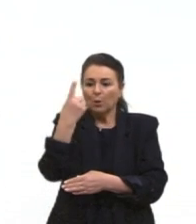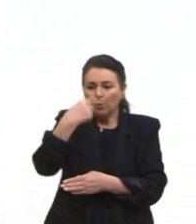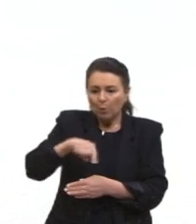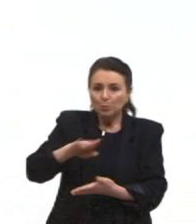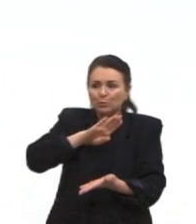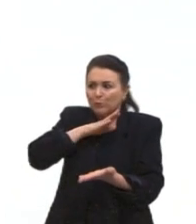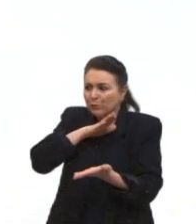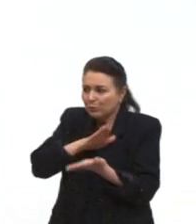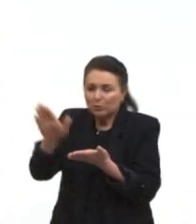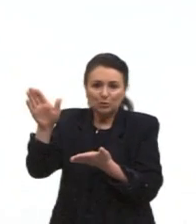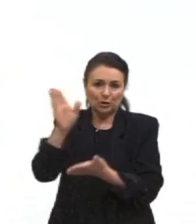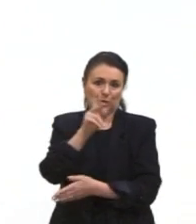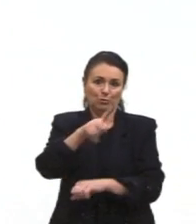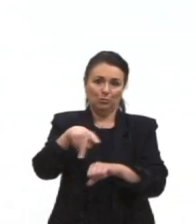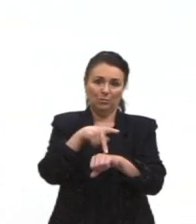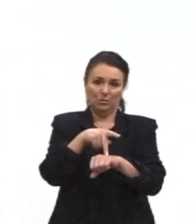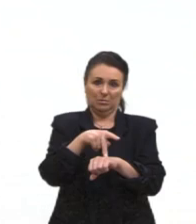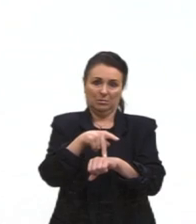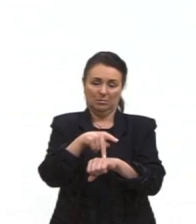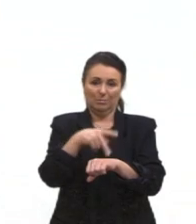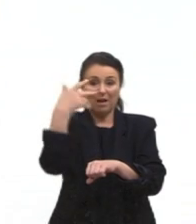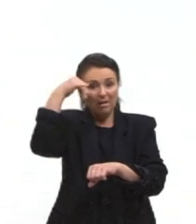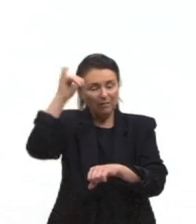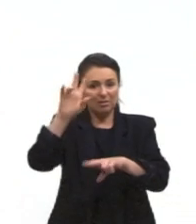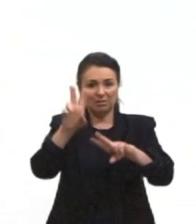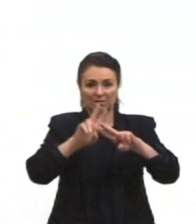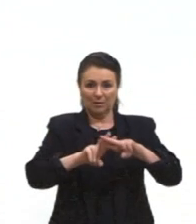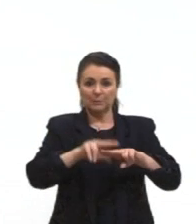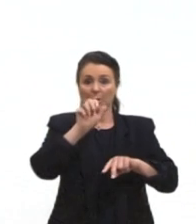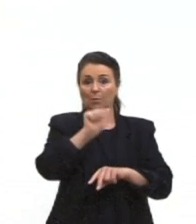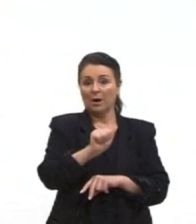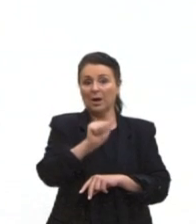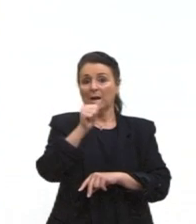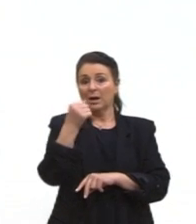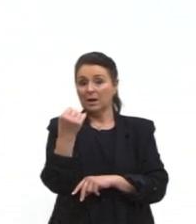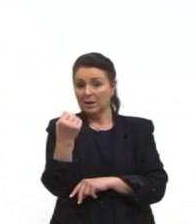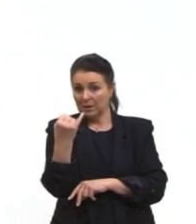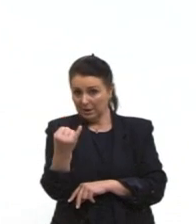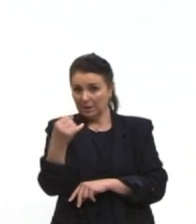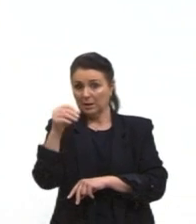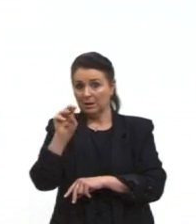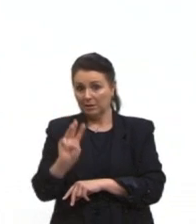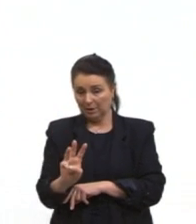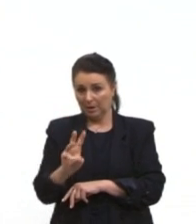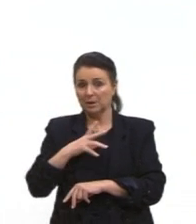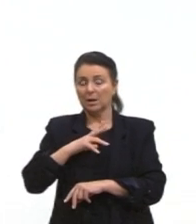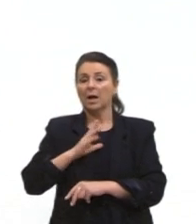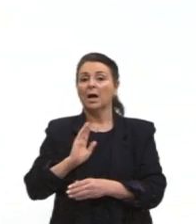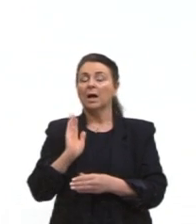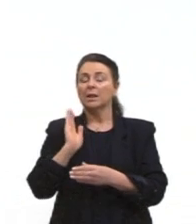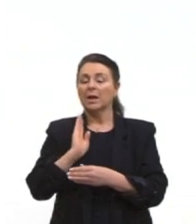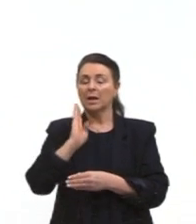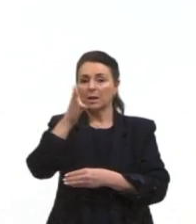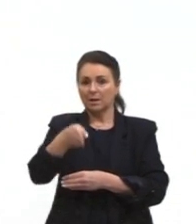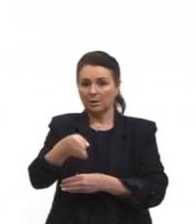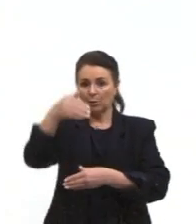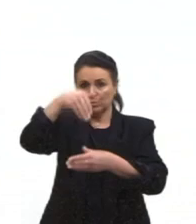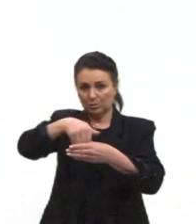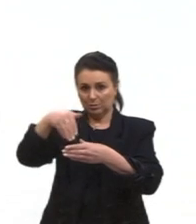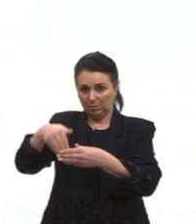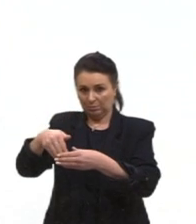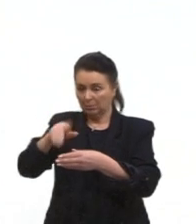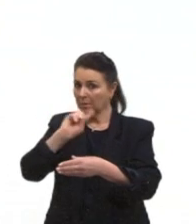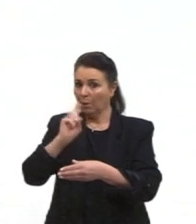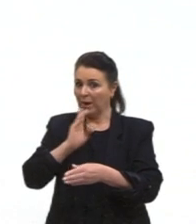serem presos ou mortos. O AI-3, eleições indiretas para governador, e os prefeitos não eram nem eleitos, eram nomeados.